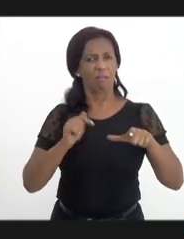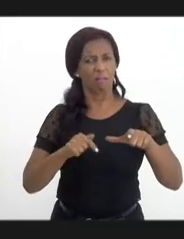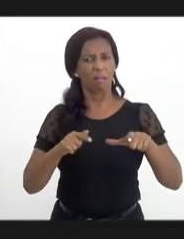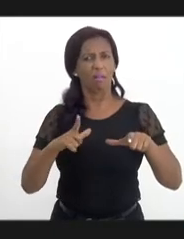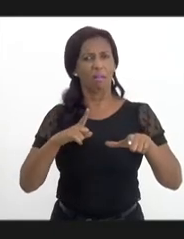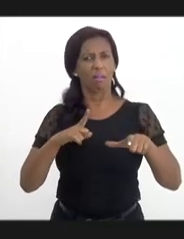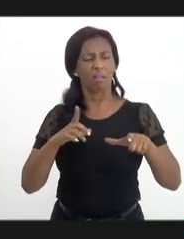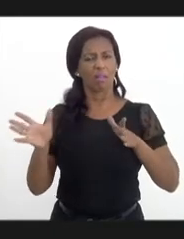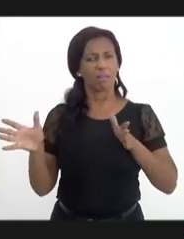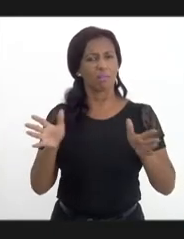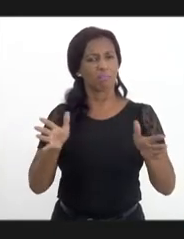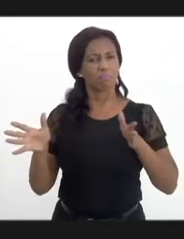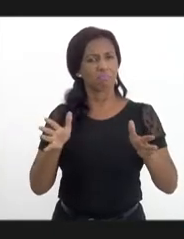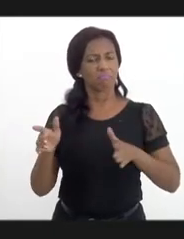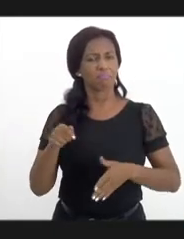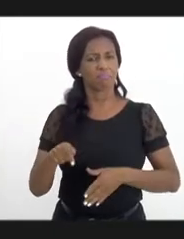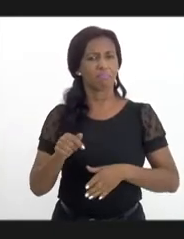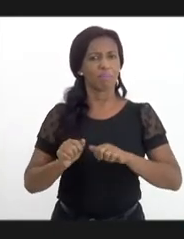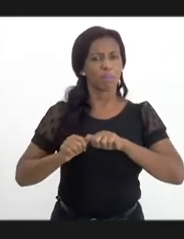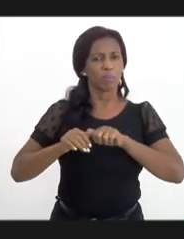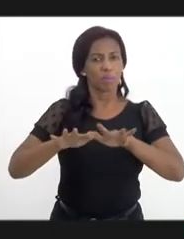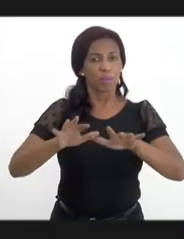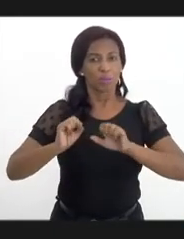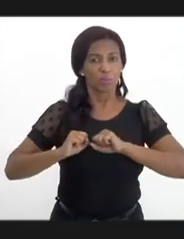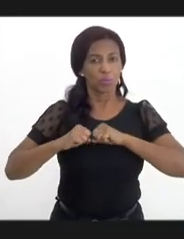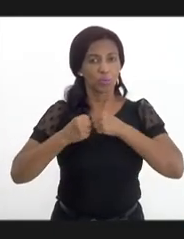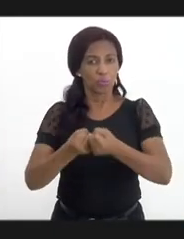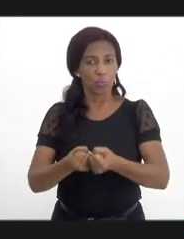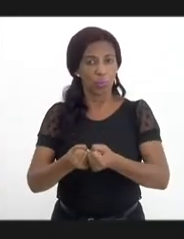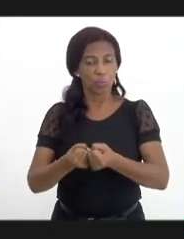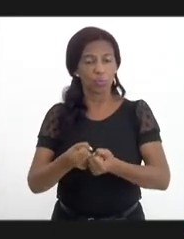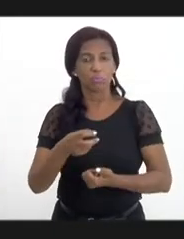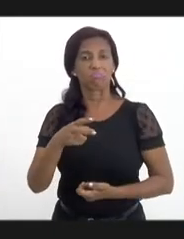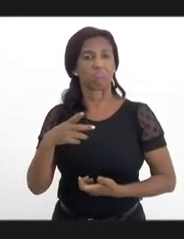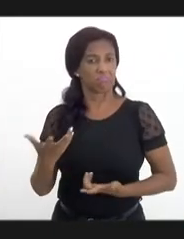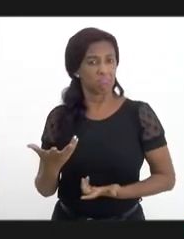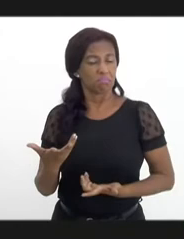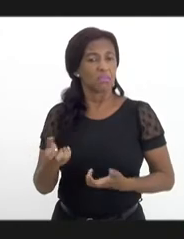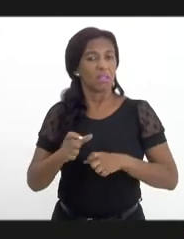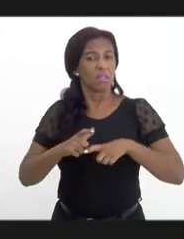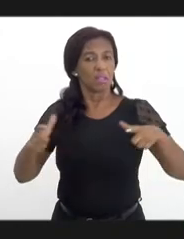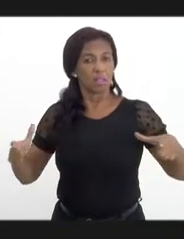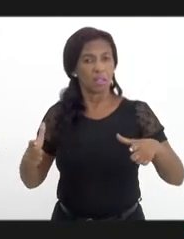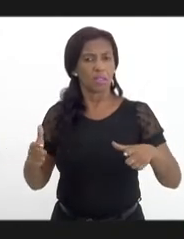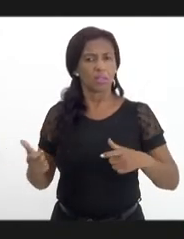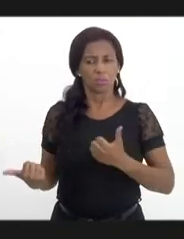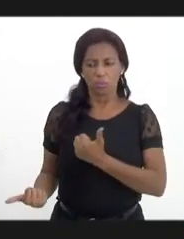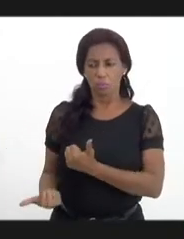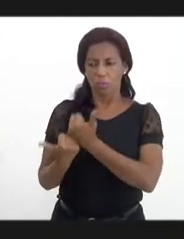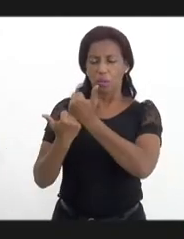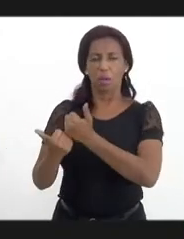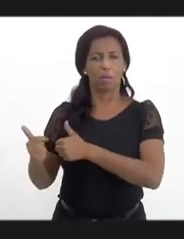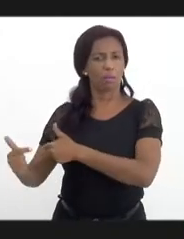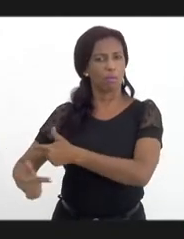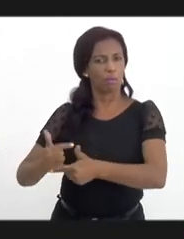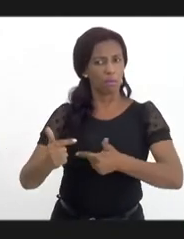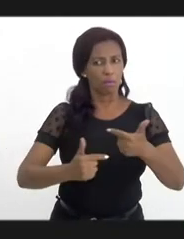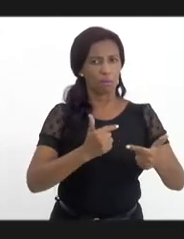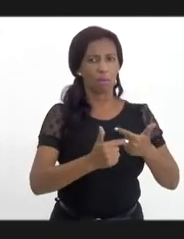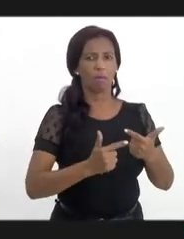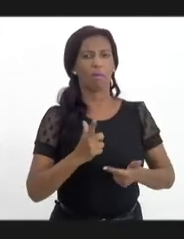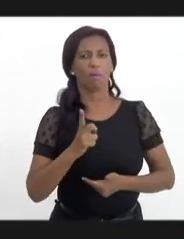nesse período da pandemia, num esforço muito grande de sustentar os serviços. A gente tem